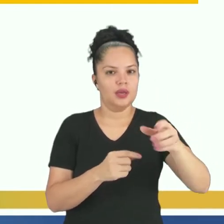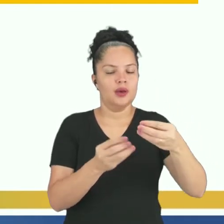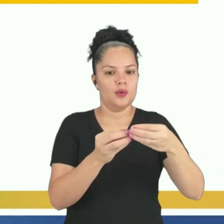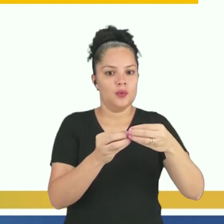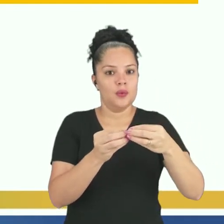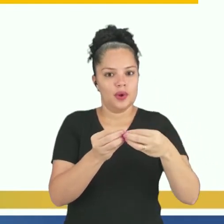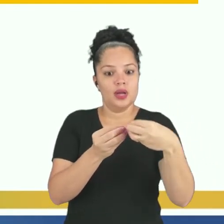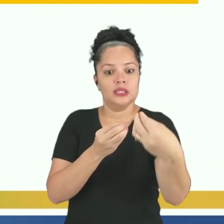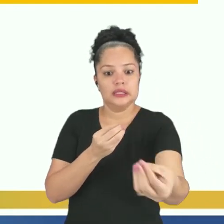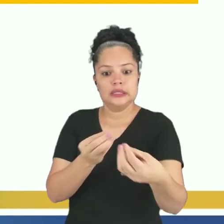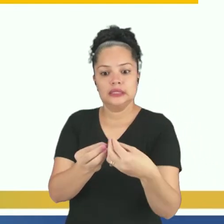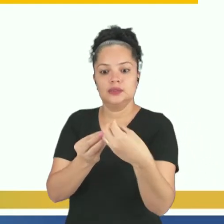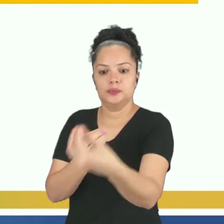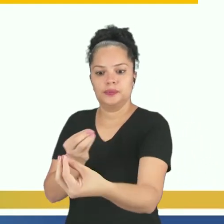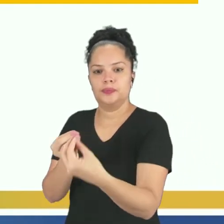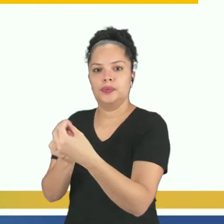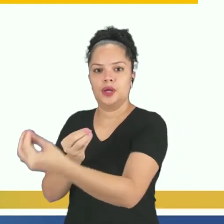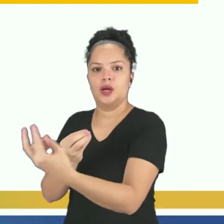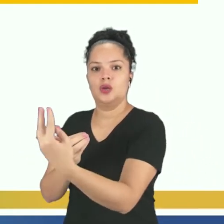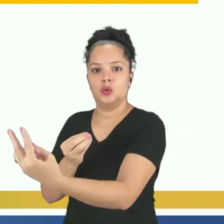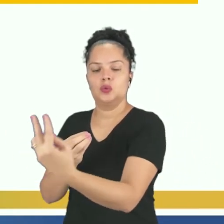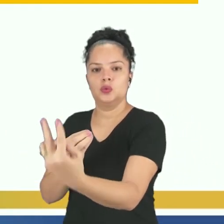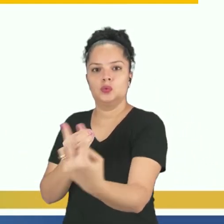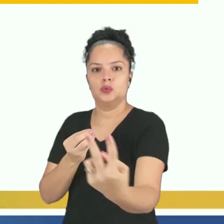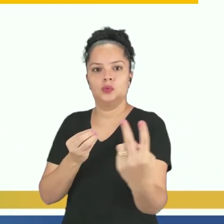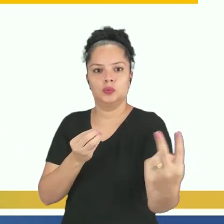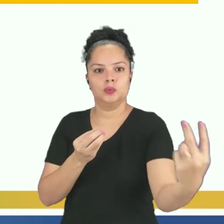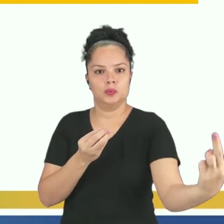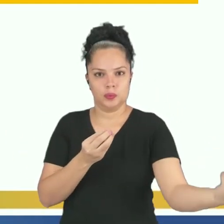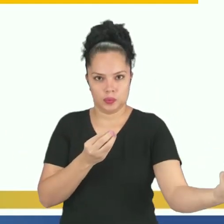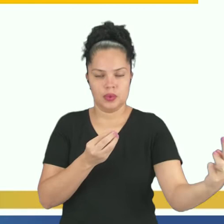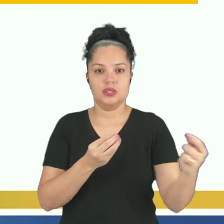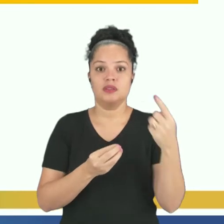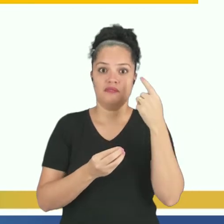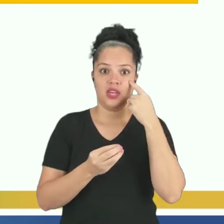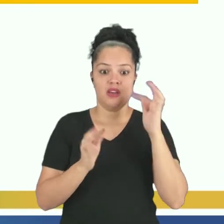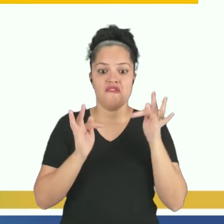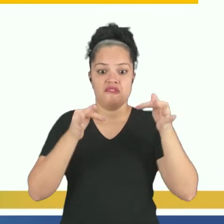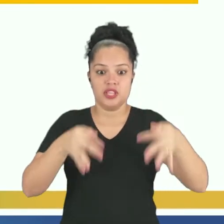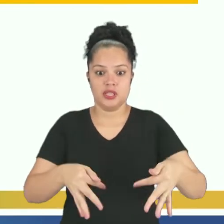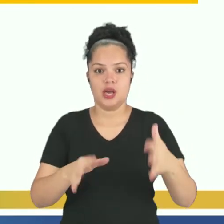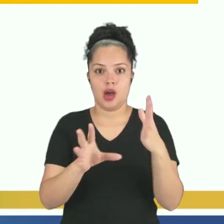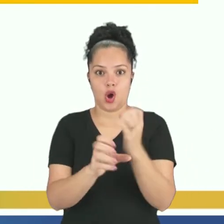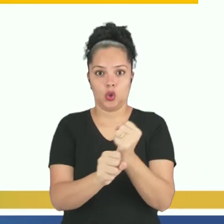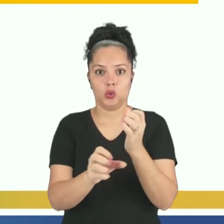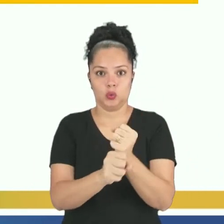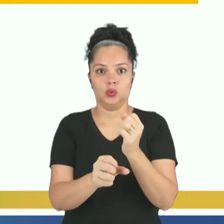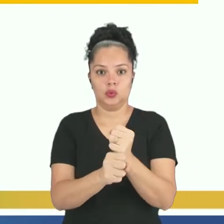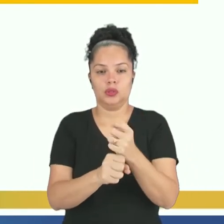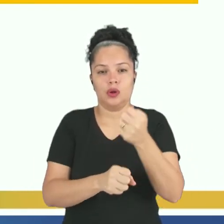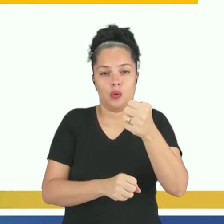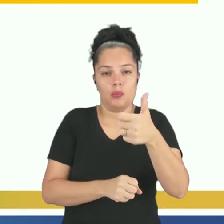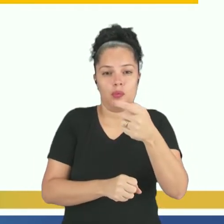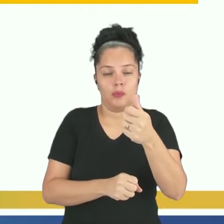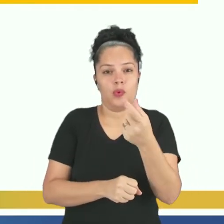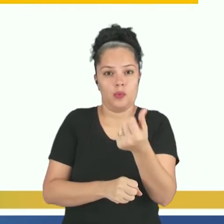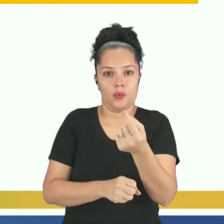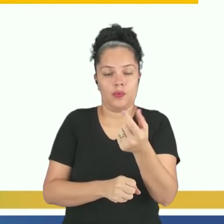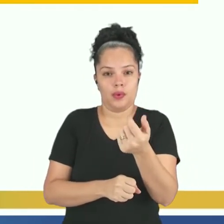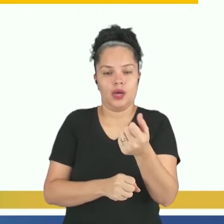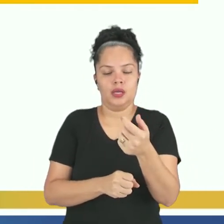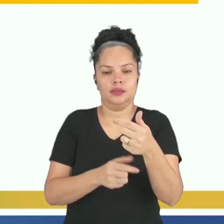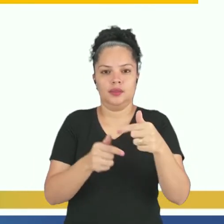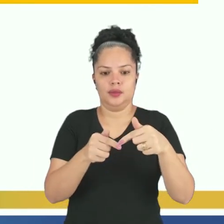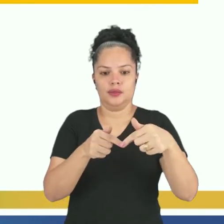para o irmão dele. Então, ao final, a gente pode concluir o seguinte, que o total de moedas no cofre ficou dividido em sete partes